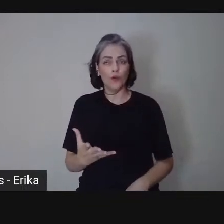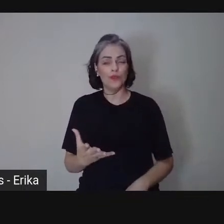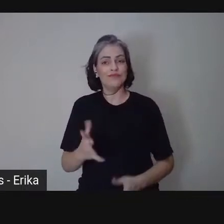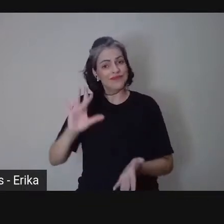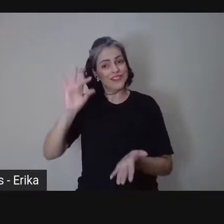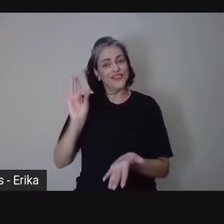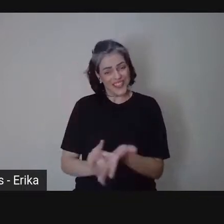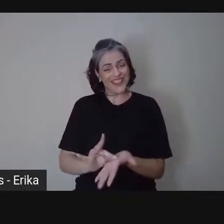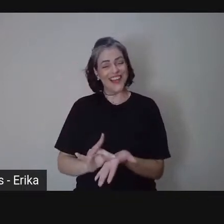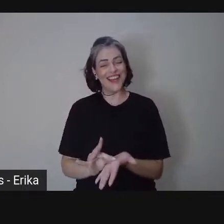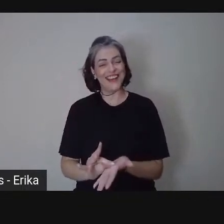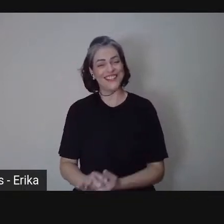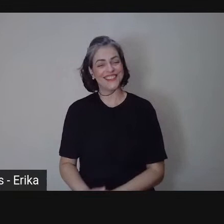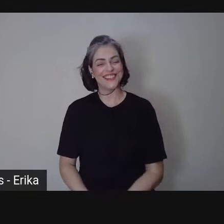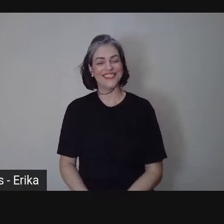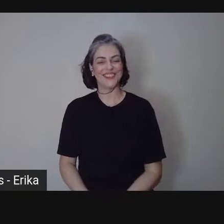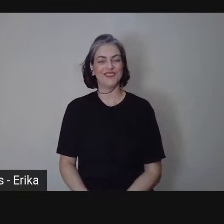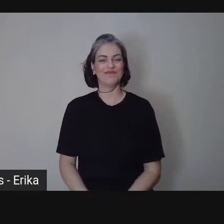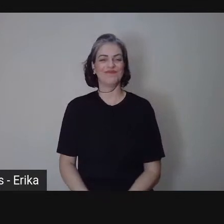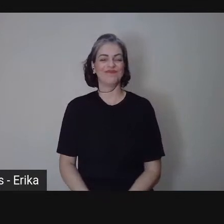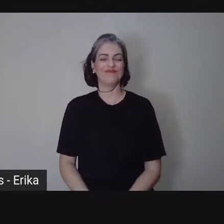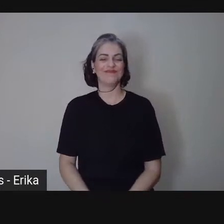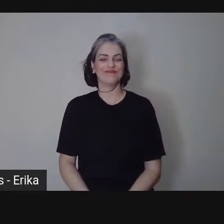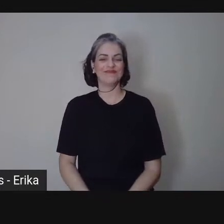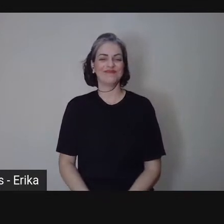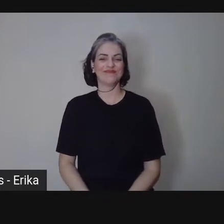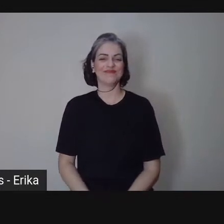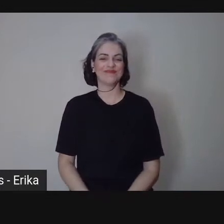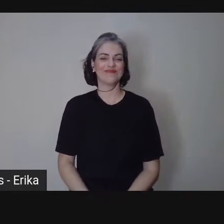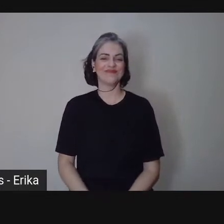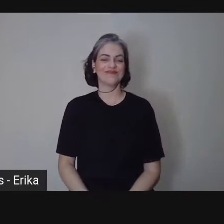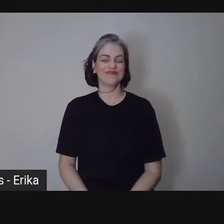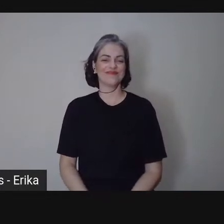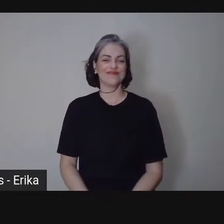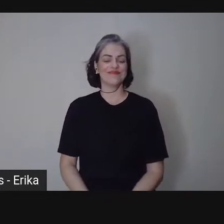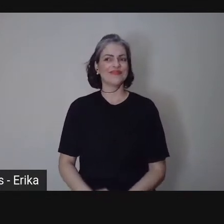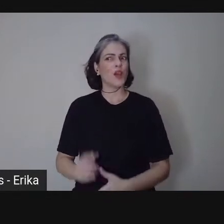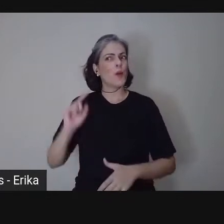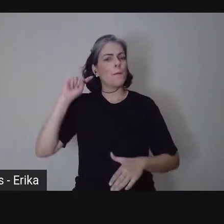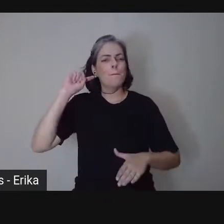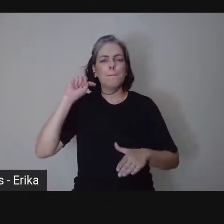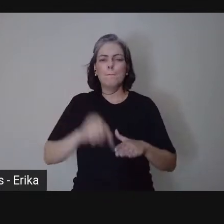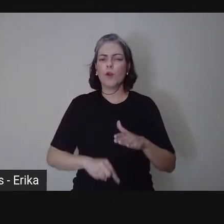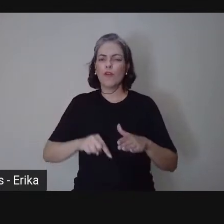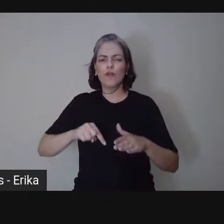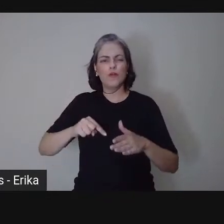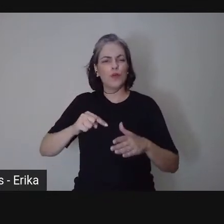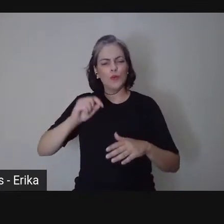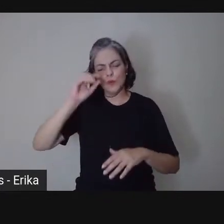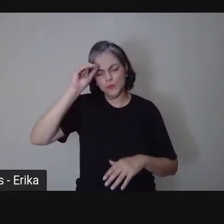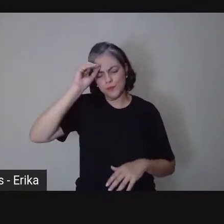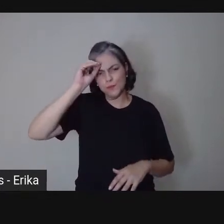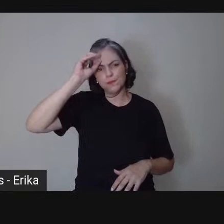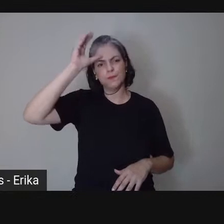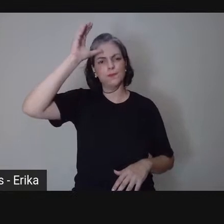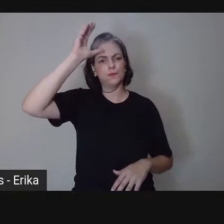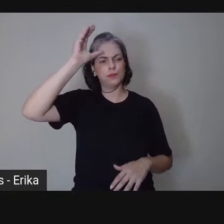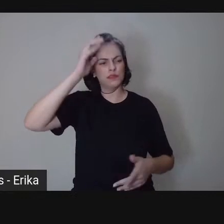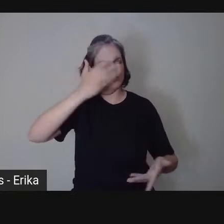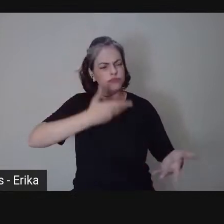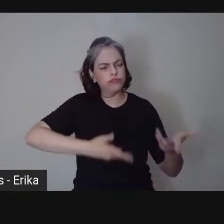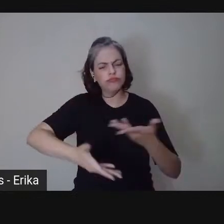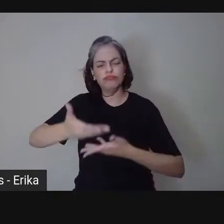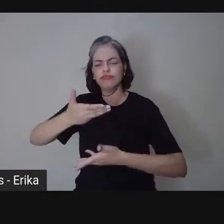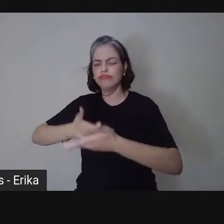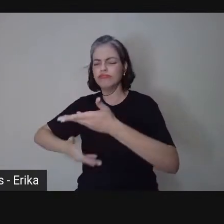concretas, mediações profundas de conhecimento, os conhecimentos eles acontecem por